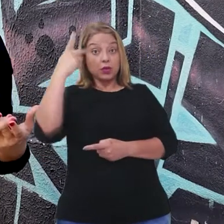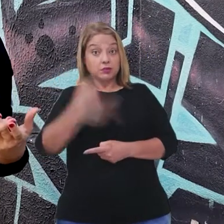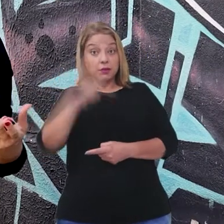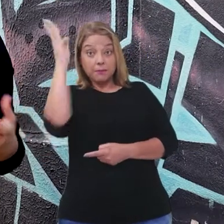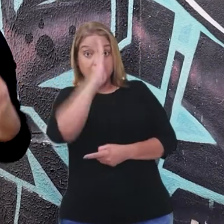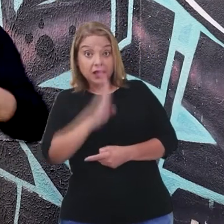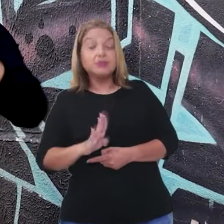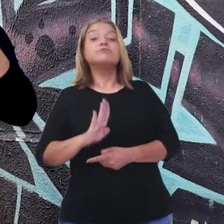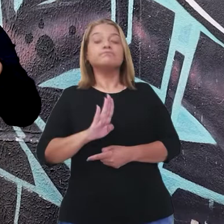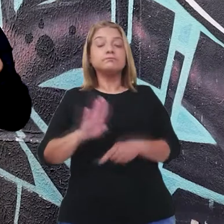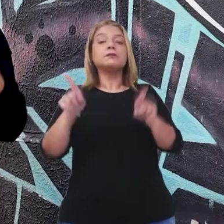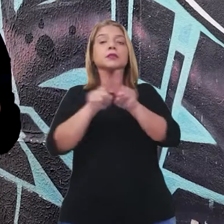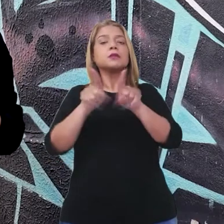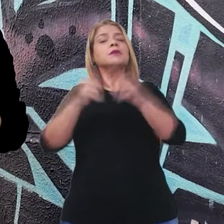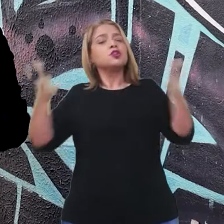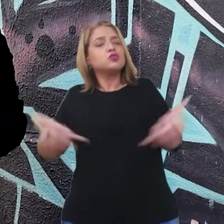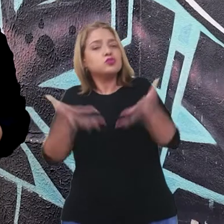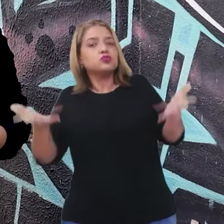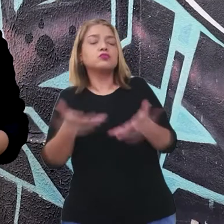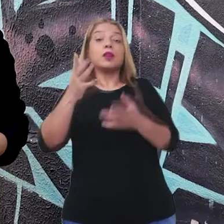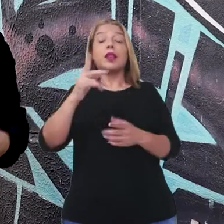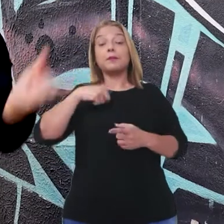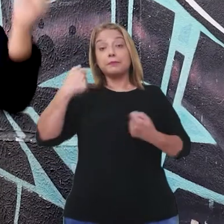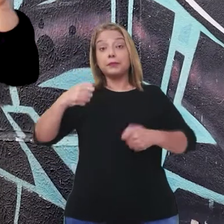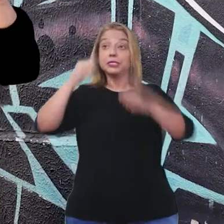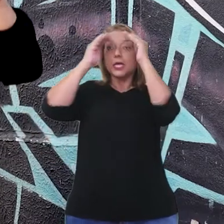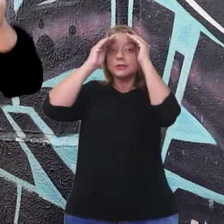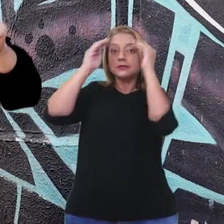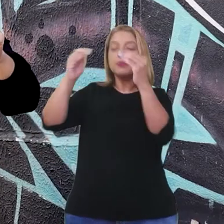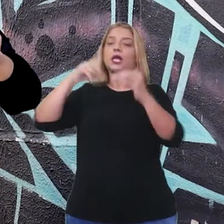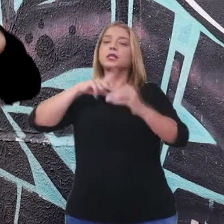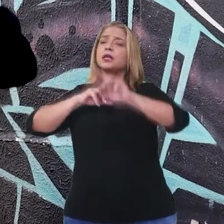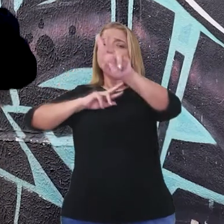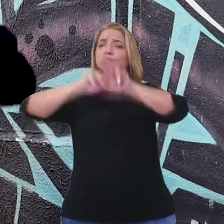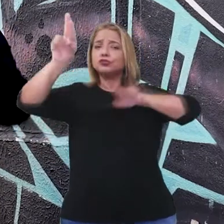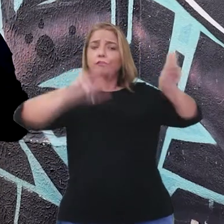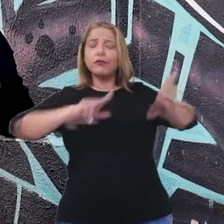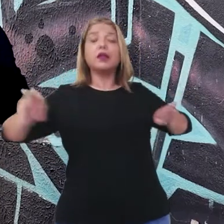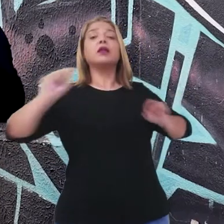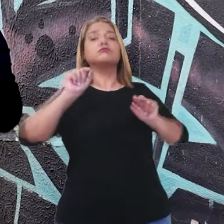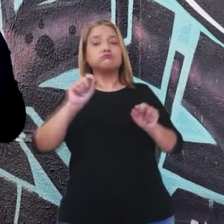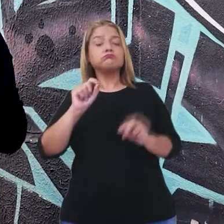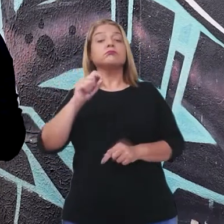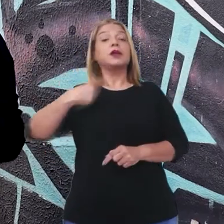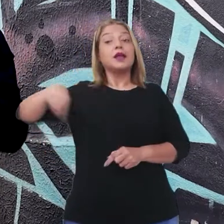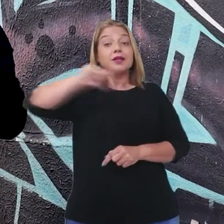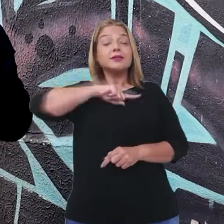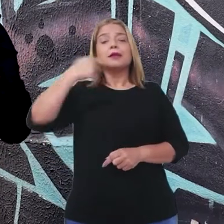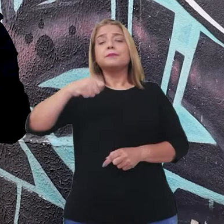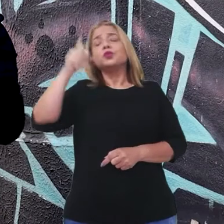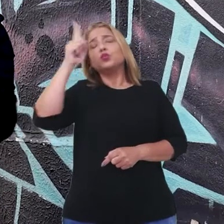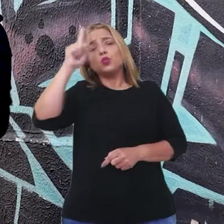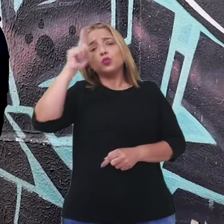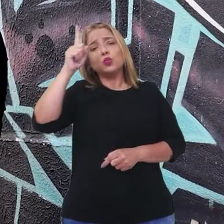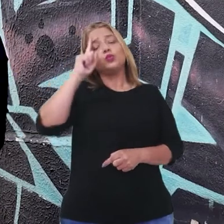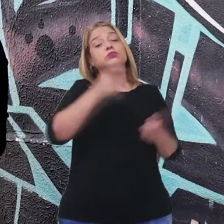cultura brasileira. E estimular o respeito às diferenças e à diversidade é uma ação que precisa acontecer